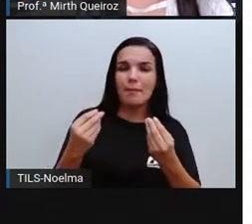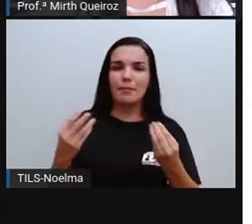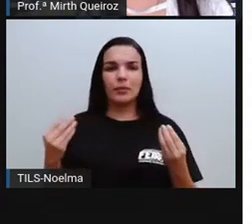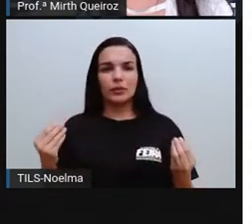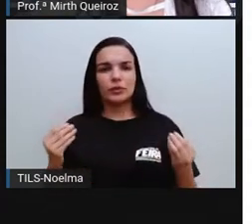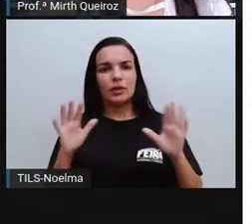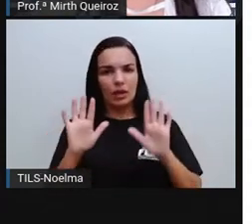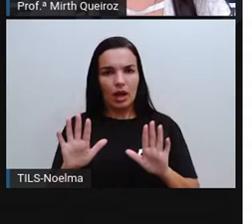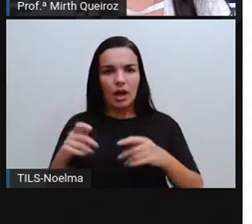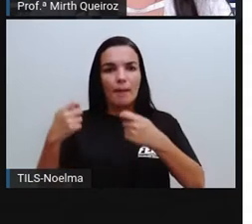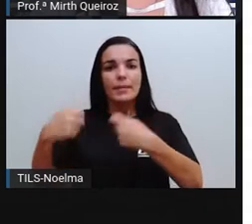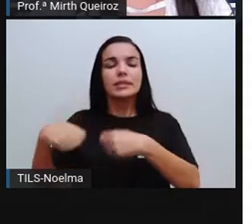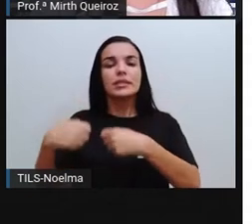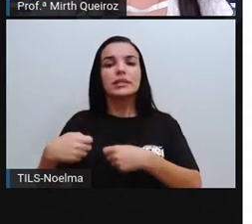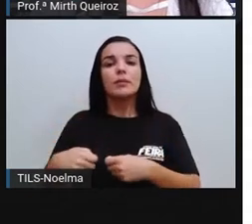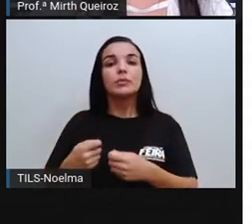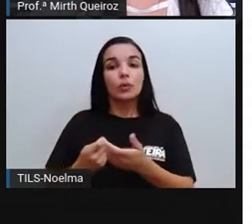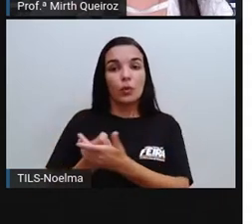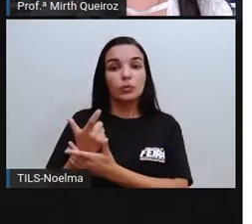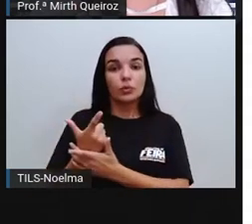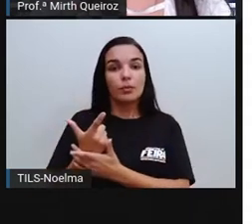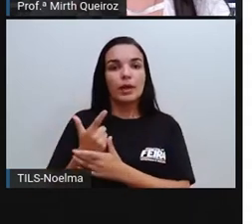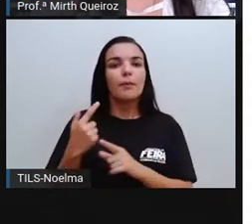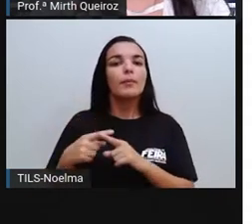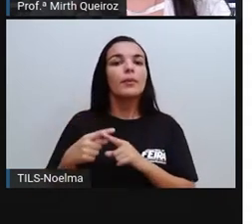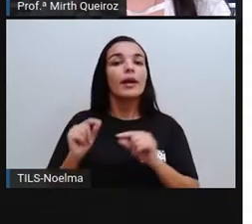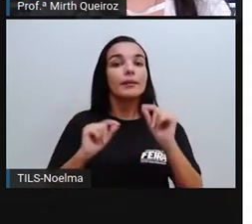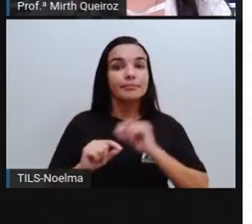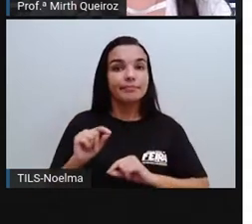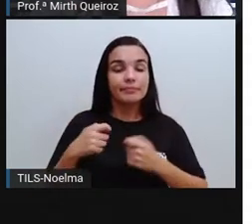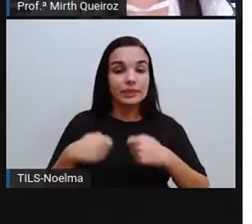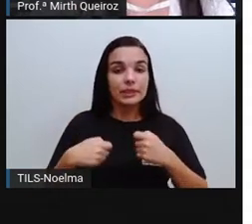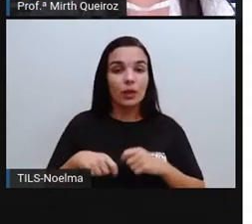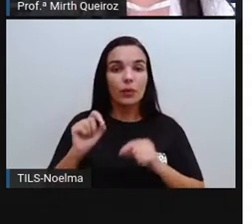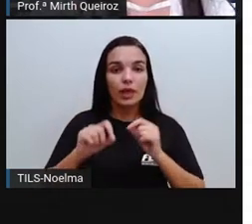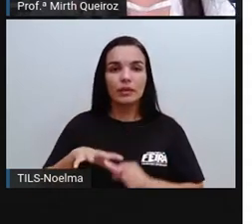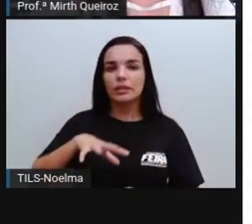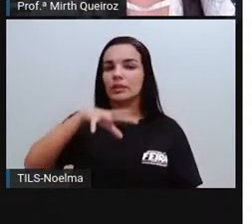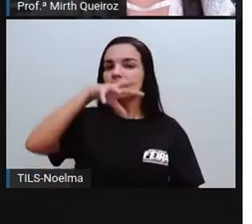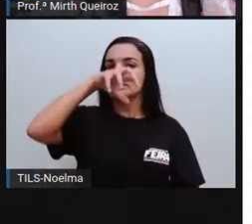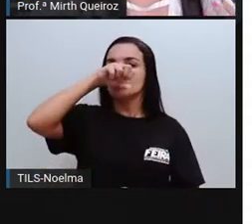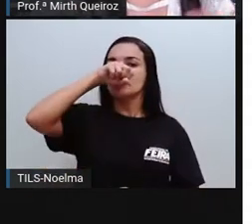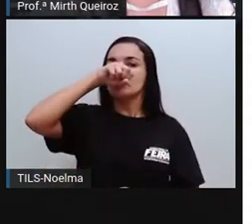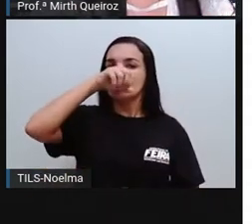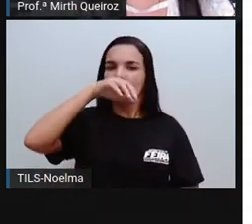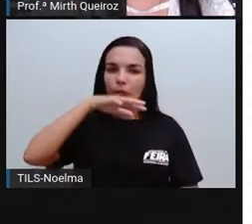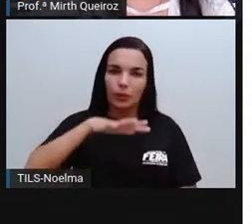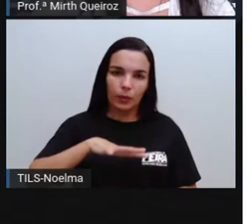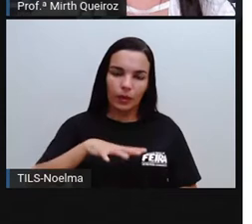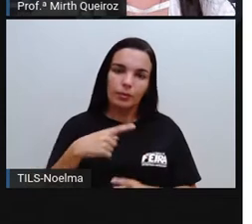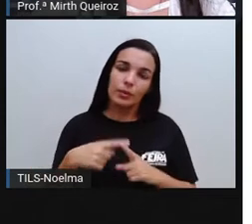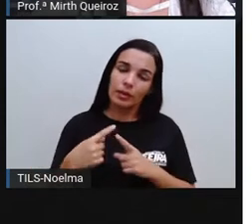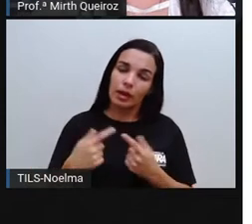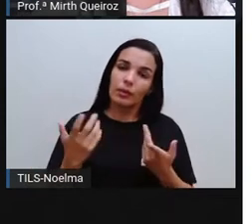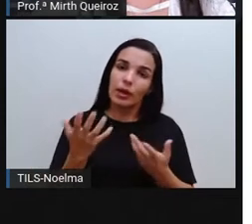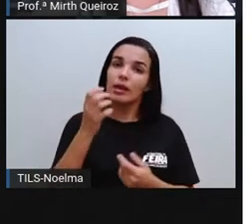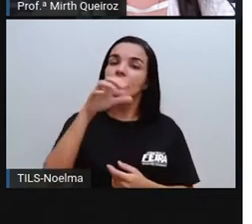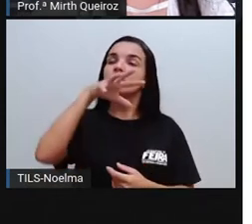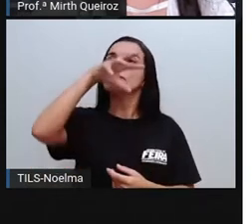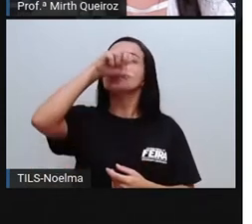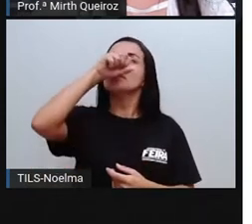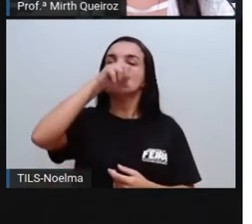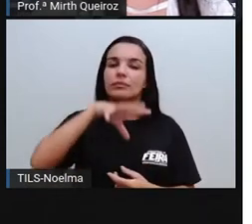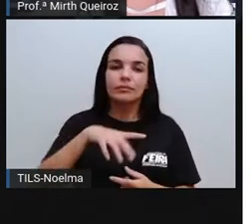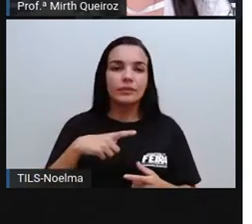Precisamos consumir por quê? Nós precisamos consumir para respirar, onde a gente precisa consumir o ar. Para nos